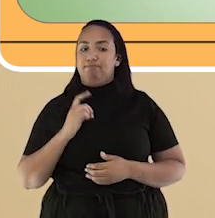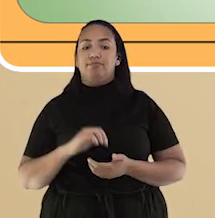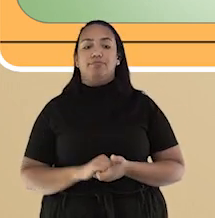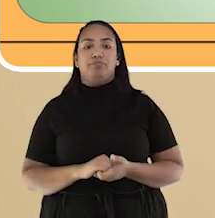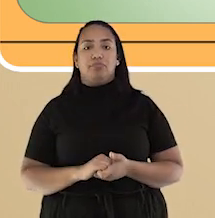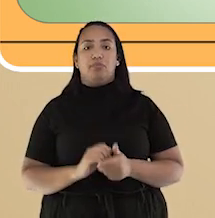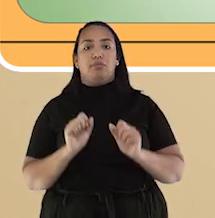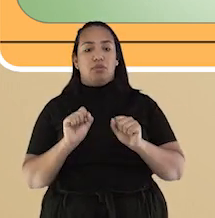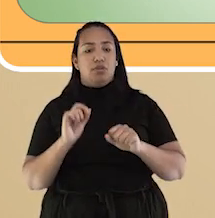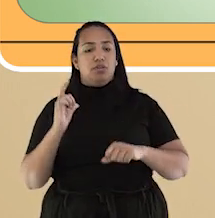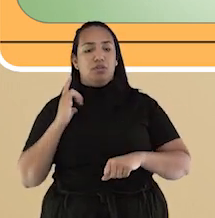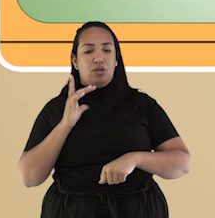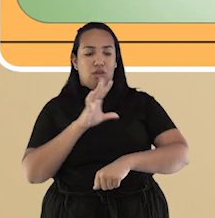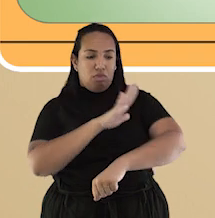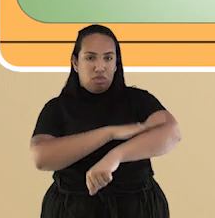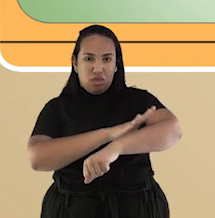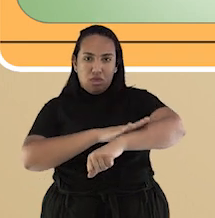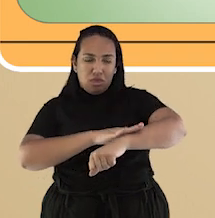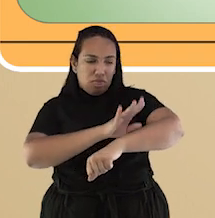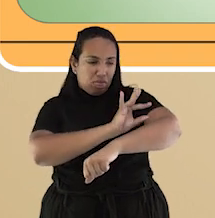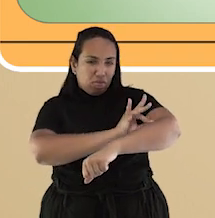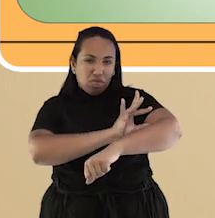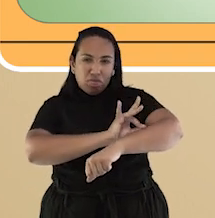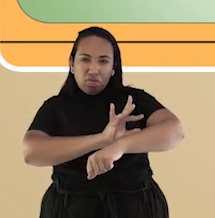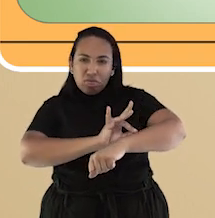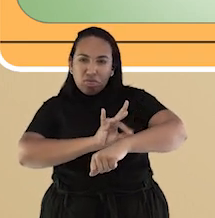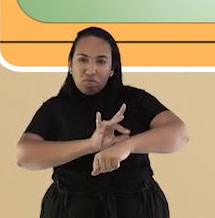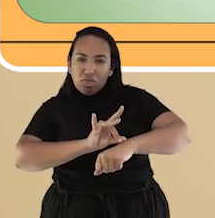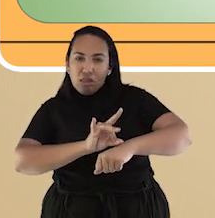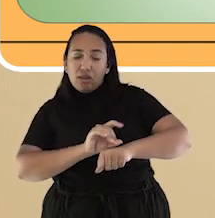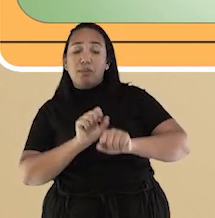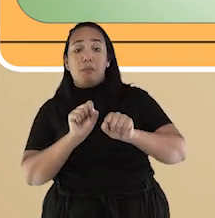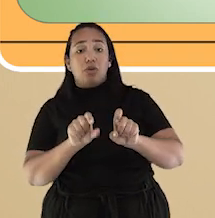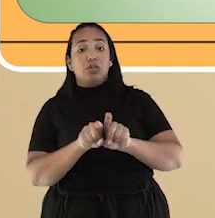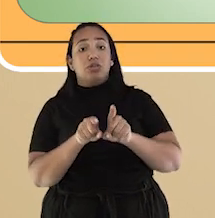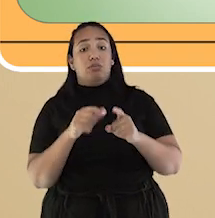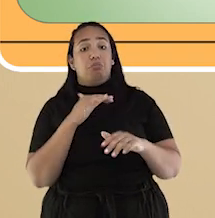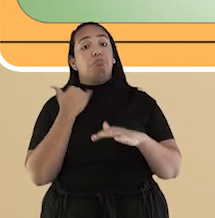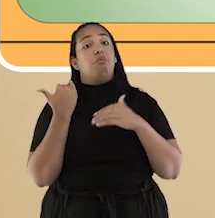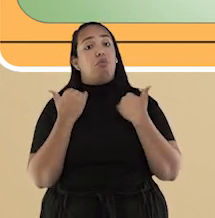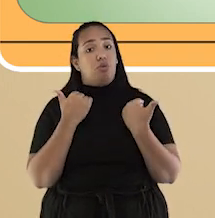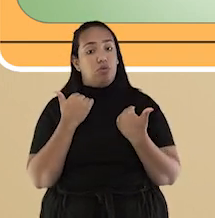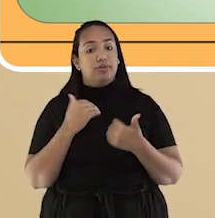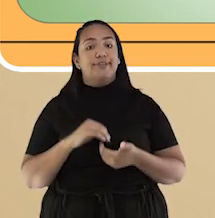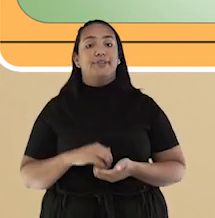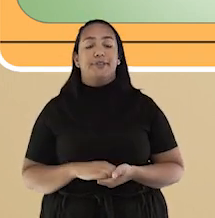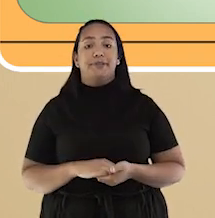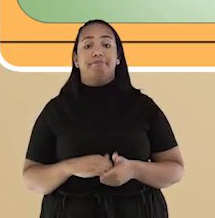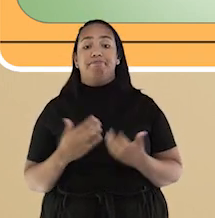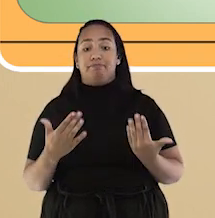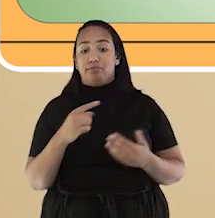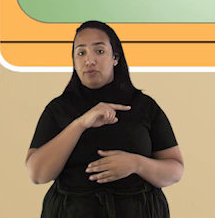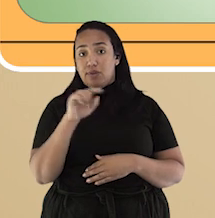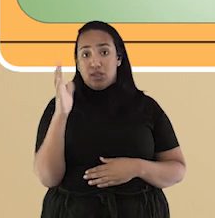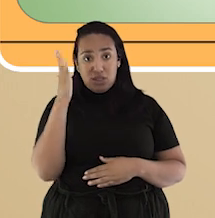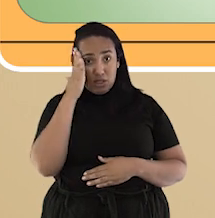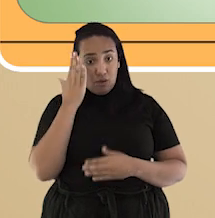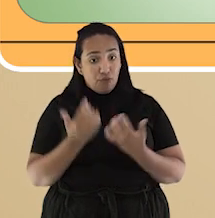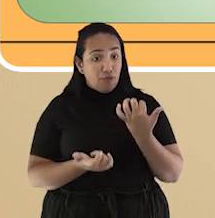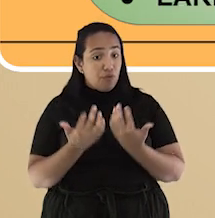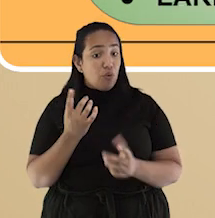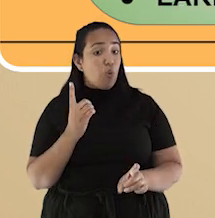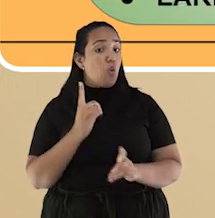várias queimaduras pela pele, incêndios e até a morte. Você sabe onde encontramos o fogo?